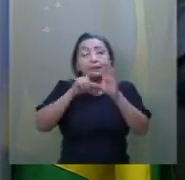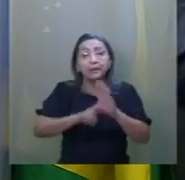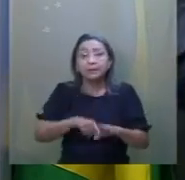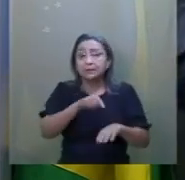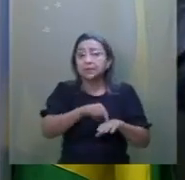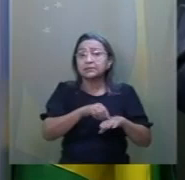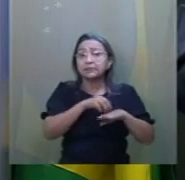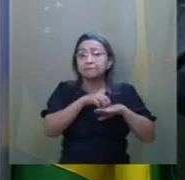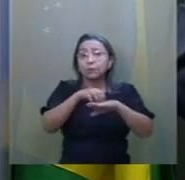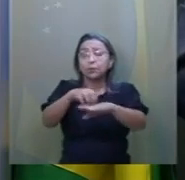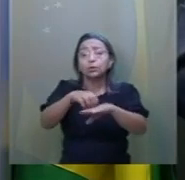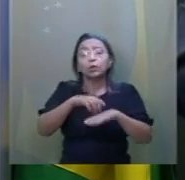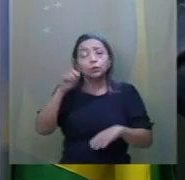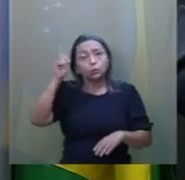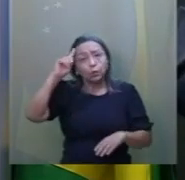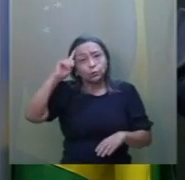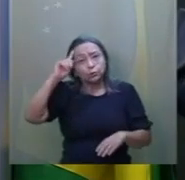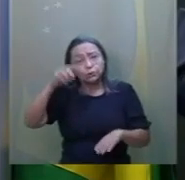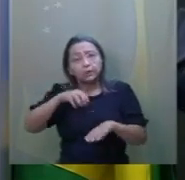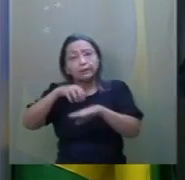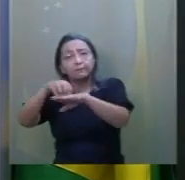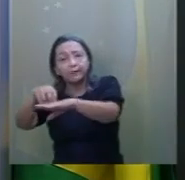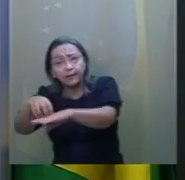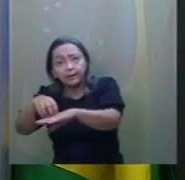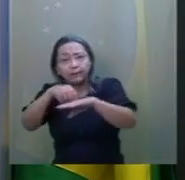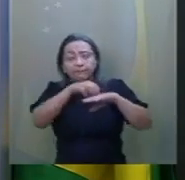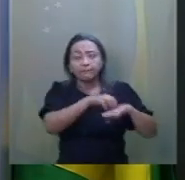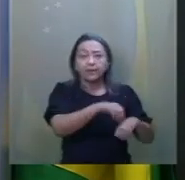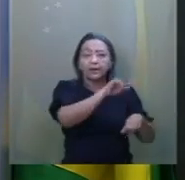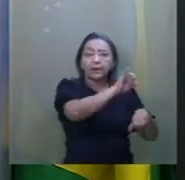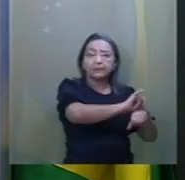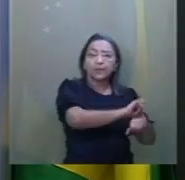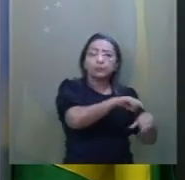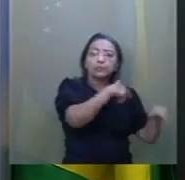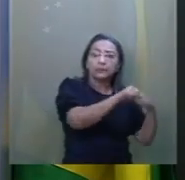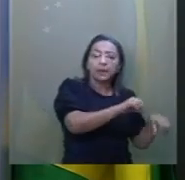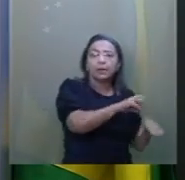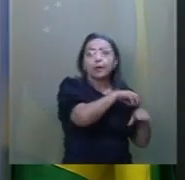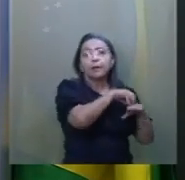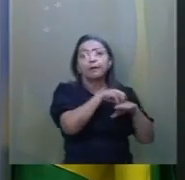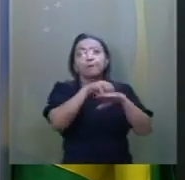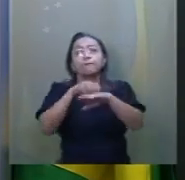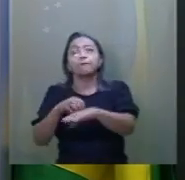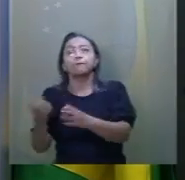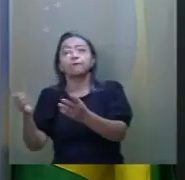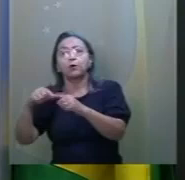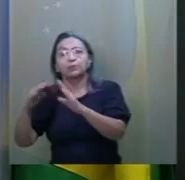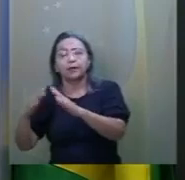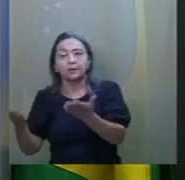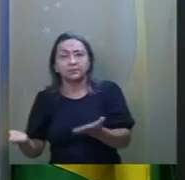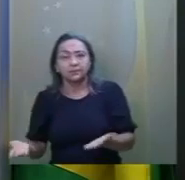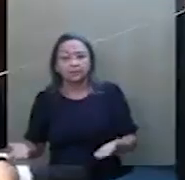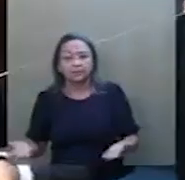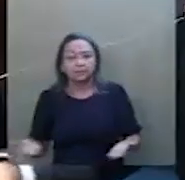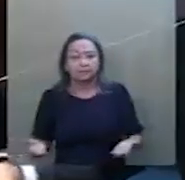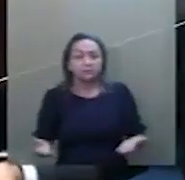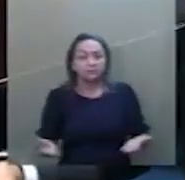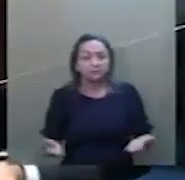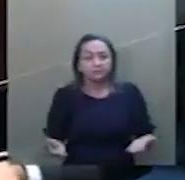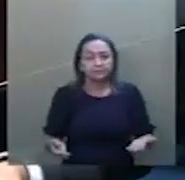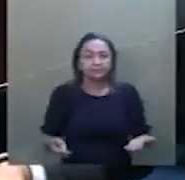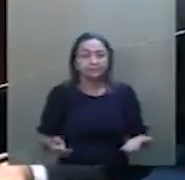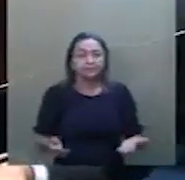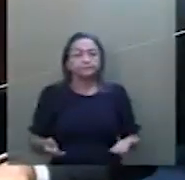para poder chegar à capital do Estado. Senador Everton, com o maior prazer. Senador Roberto,